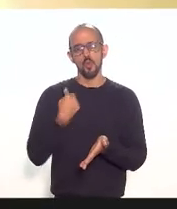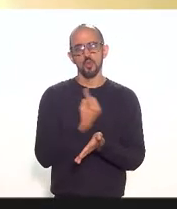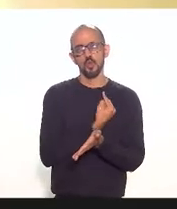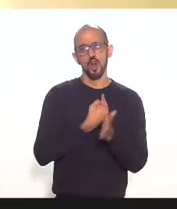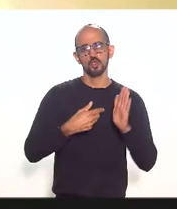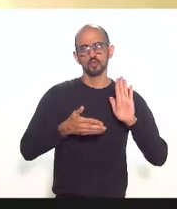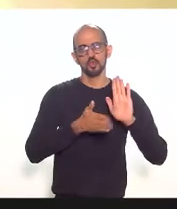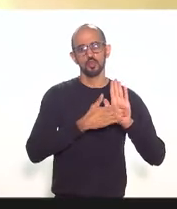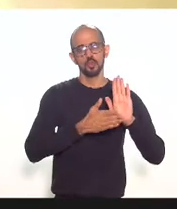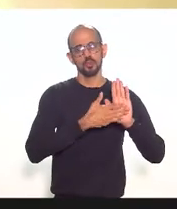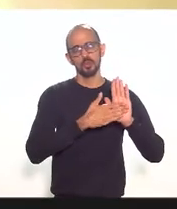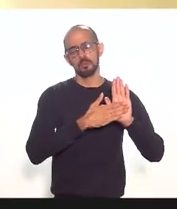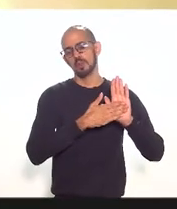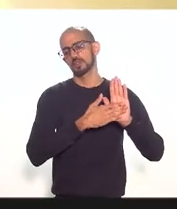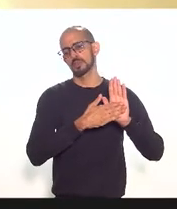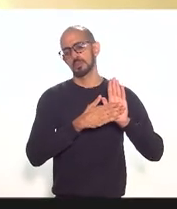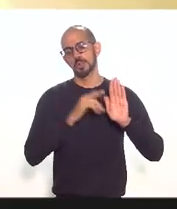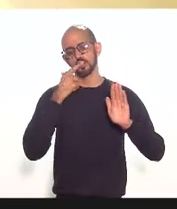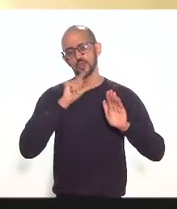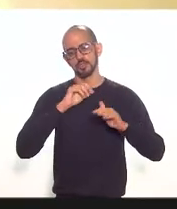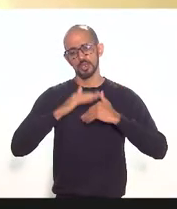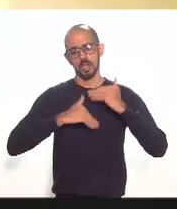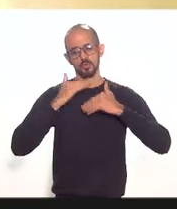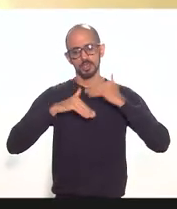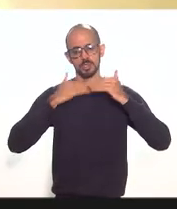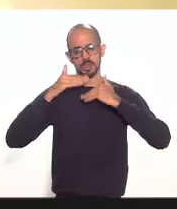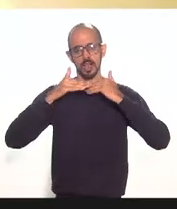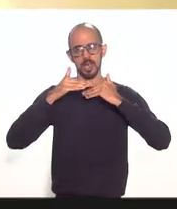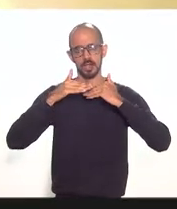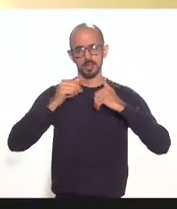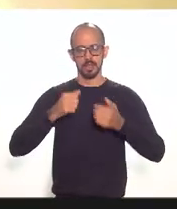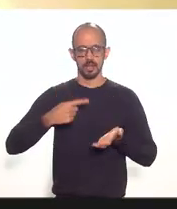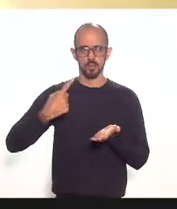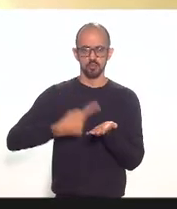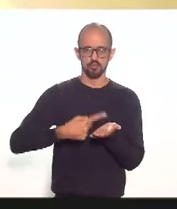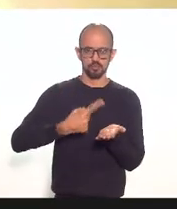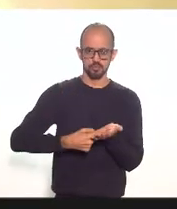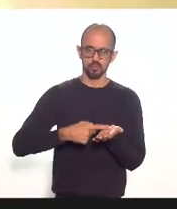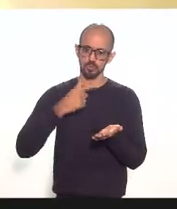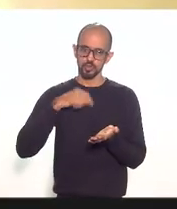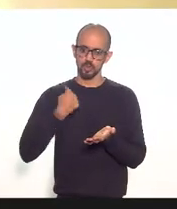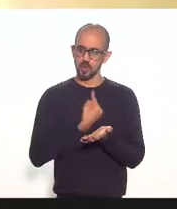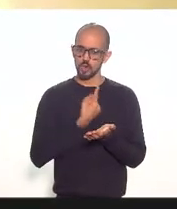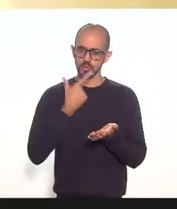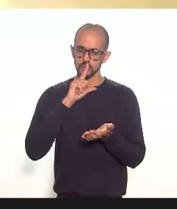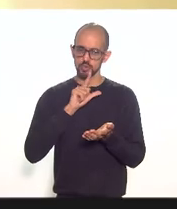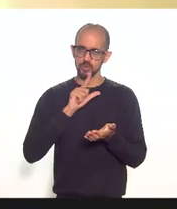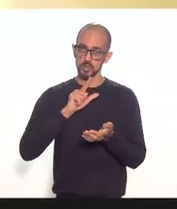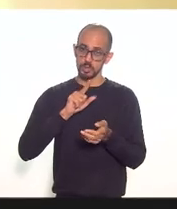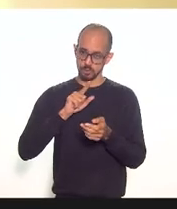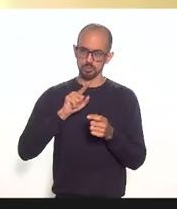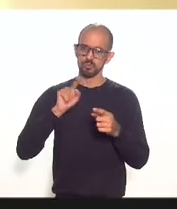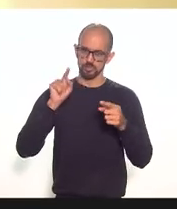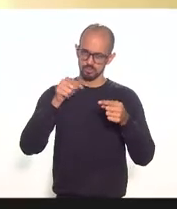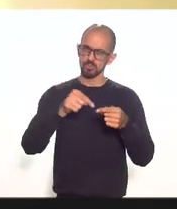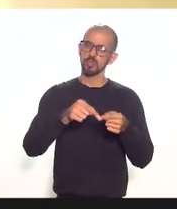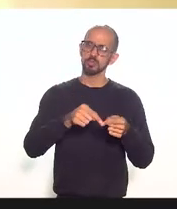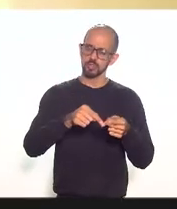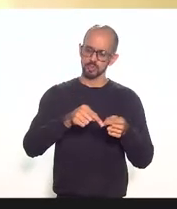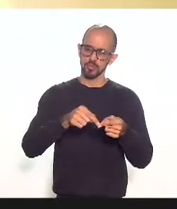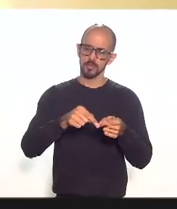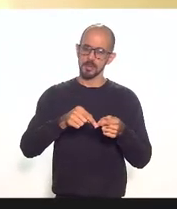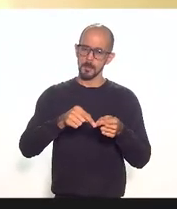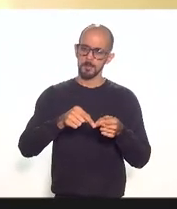avançar que eu acho que essa é a linha que a gente pretende atingir hubs internacionais na capital